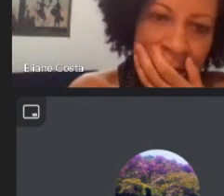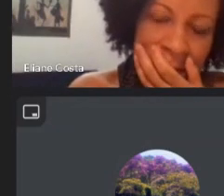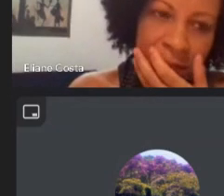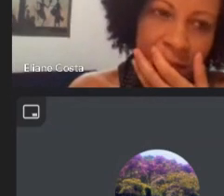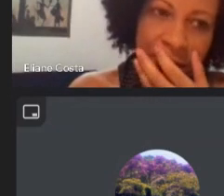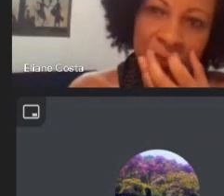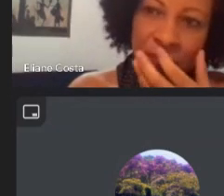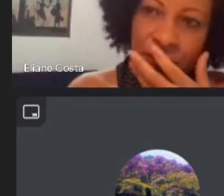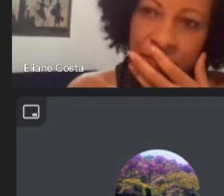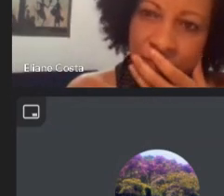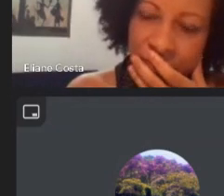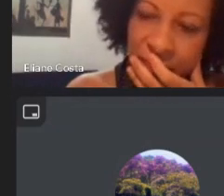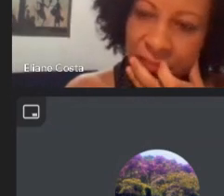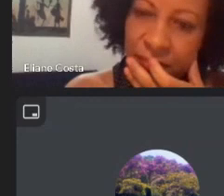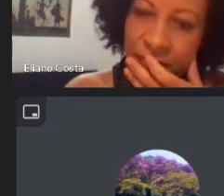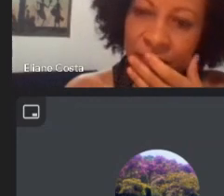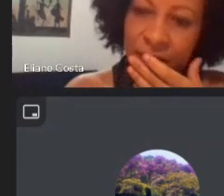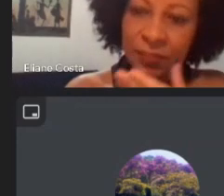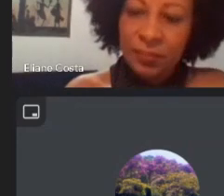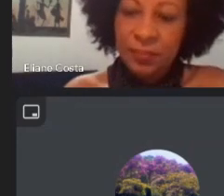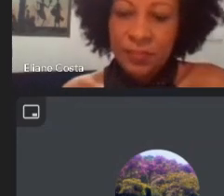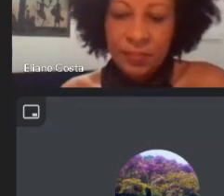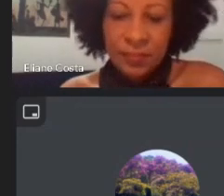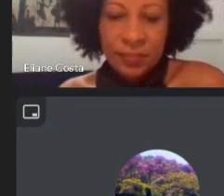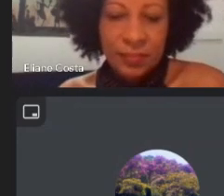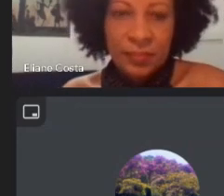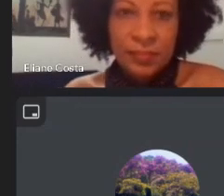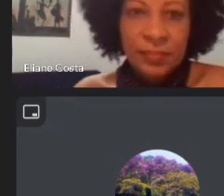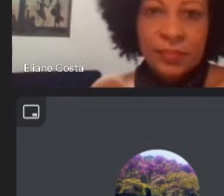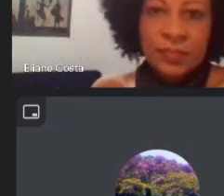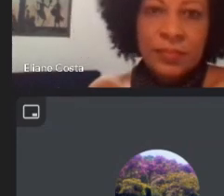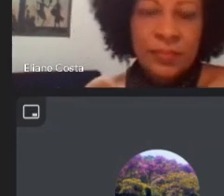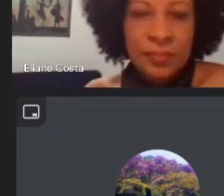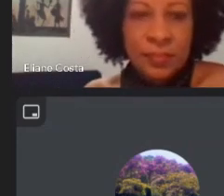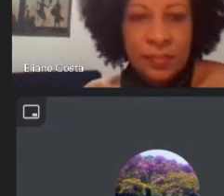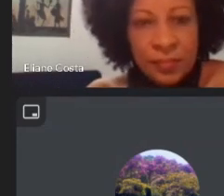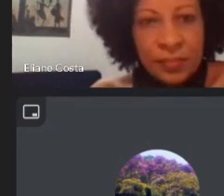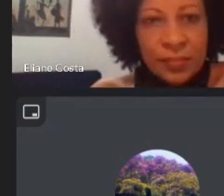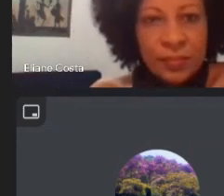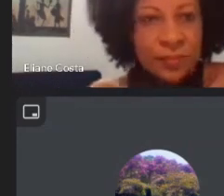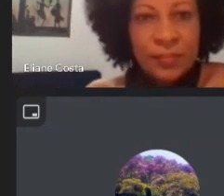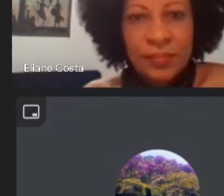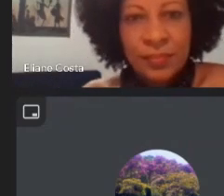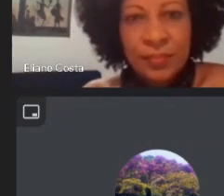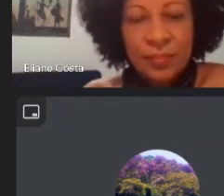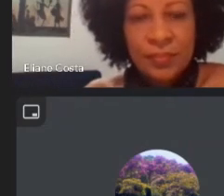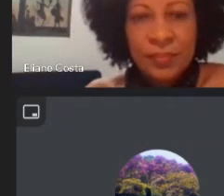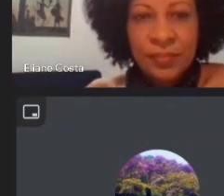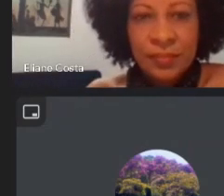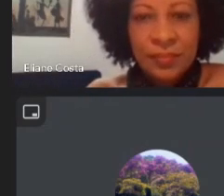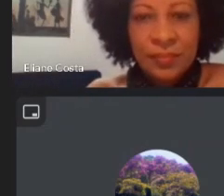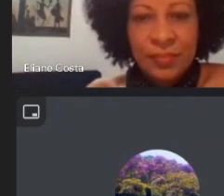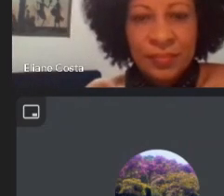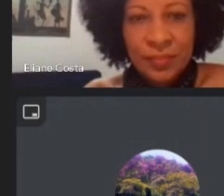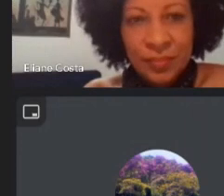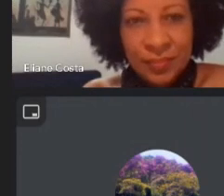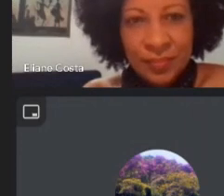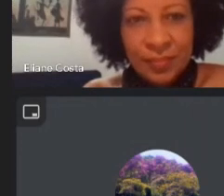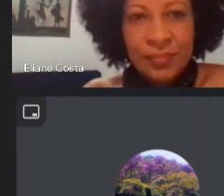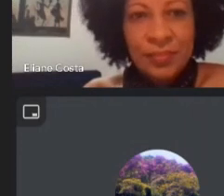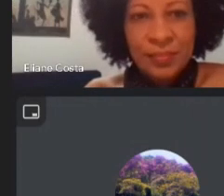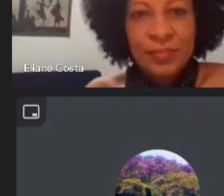disponíveis para a Europa metropolitana ele viveu imediatamente antes dos deslocamentos